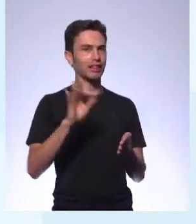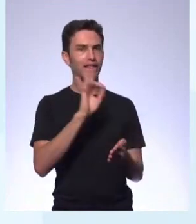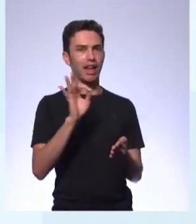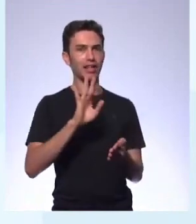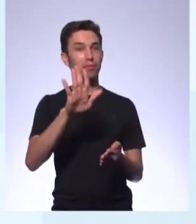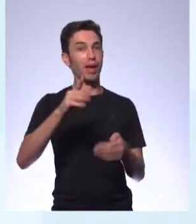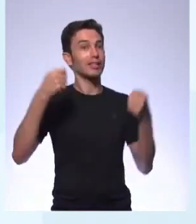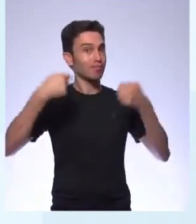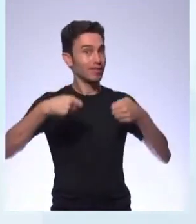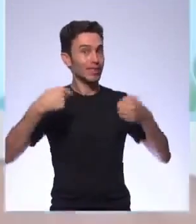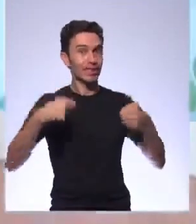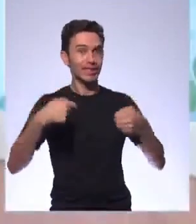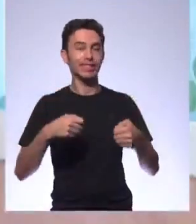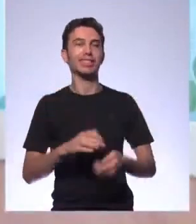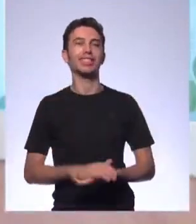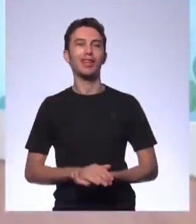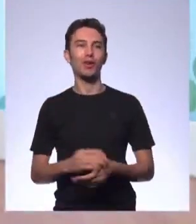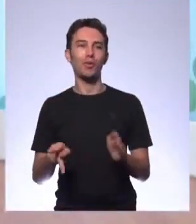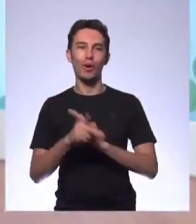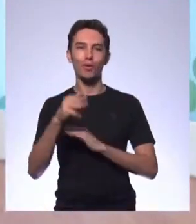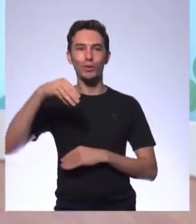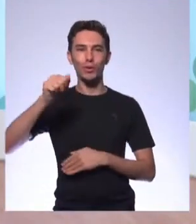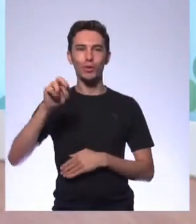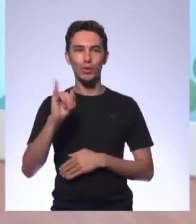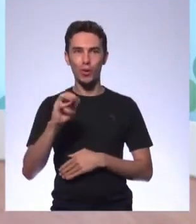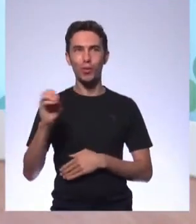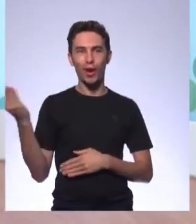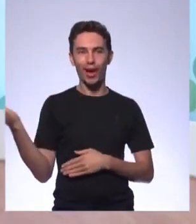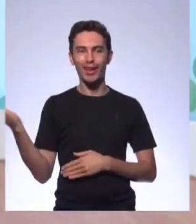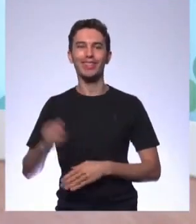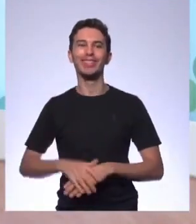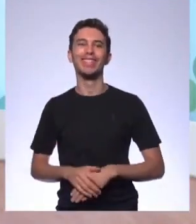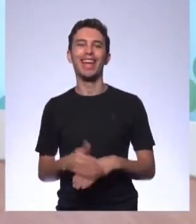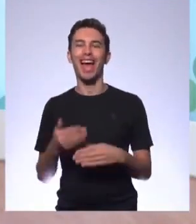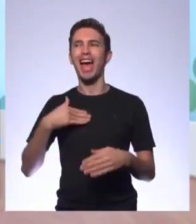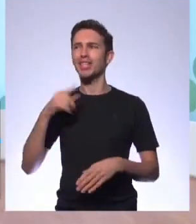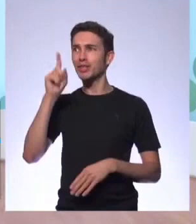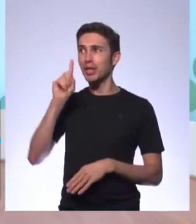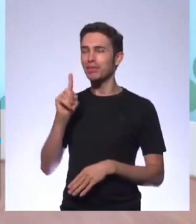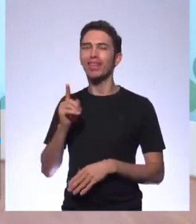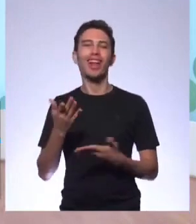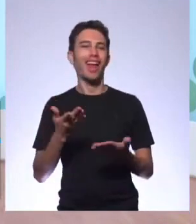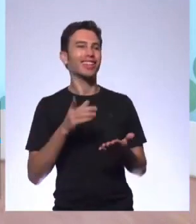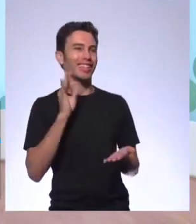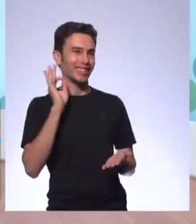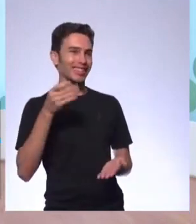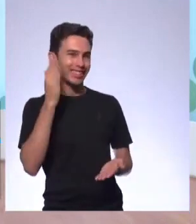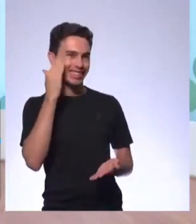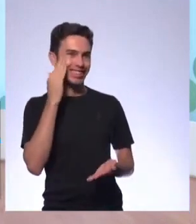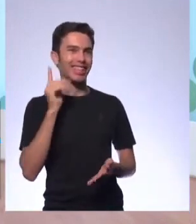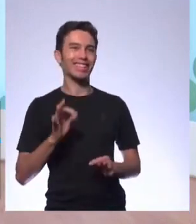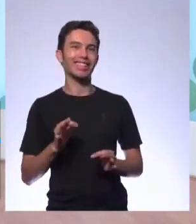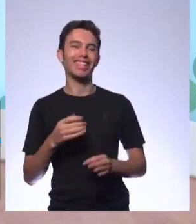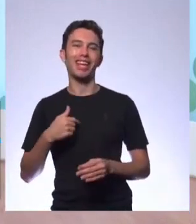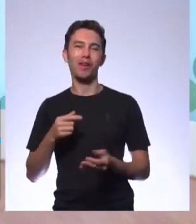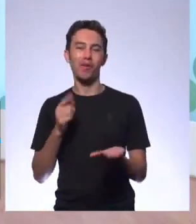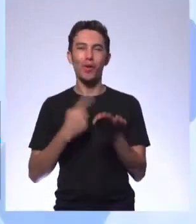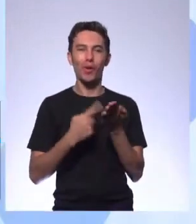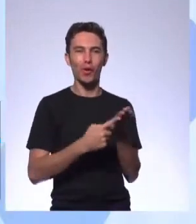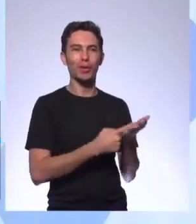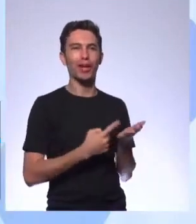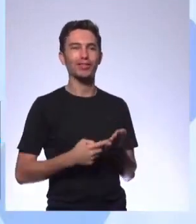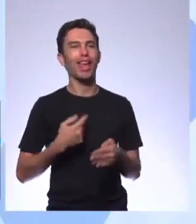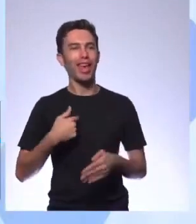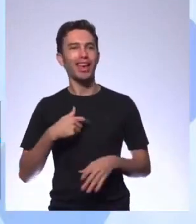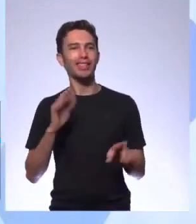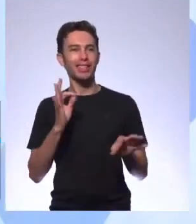Mauro Marcel. Opa, que é isso? Surpresa. Não sabia. Mentira, sabia sim, porque tudo combinado. Foi tudo combinado. Exato, fiz uma resenha e